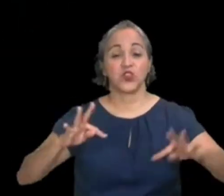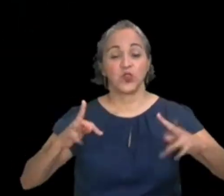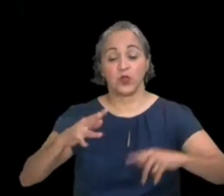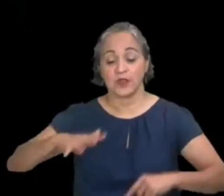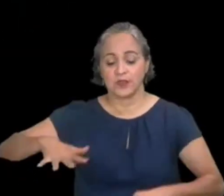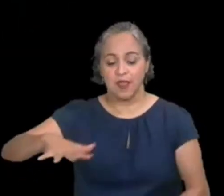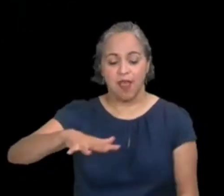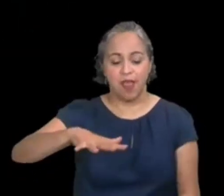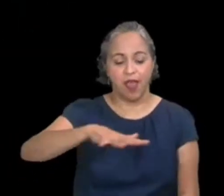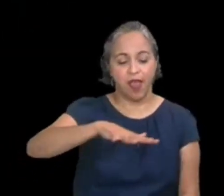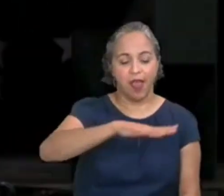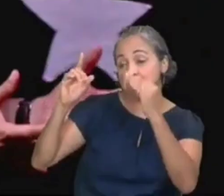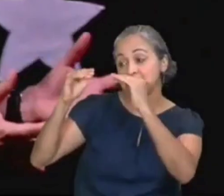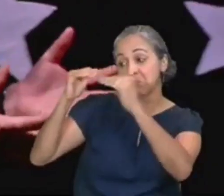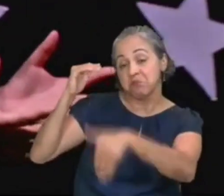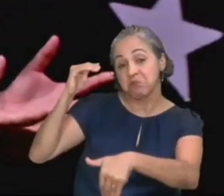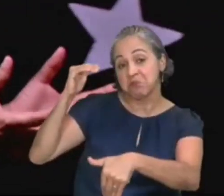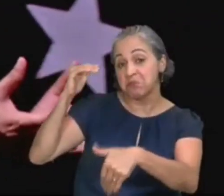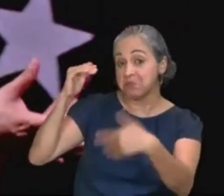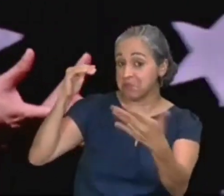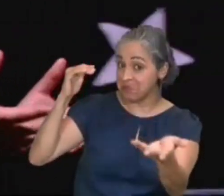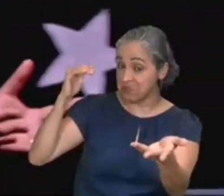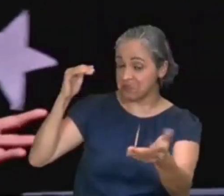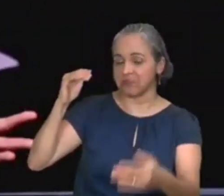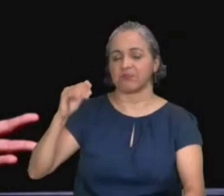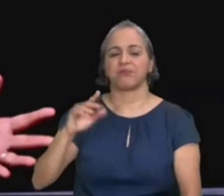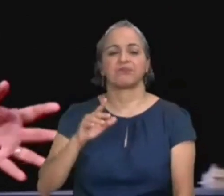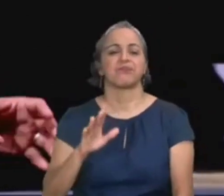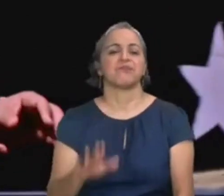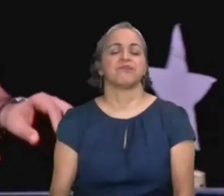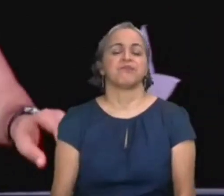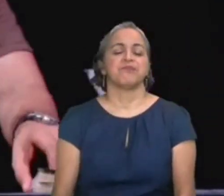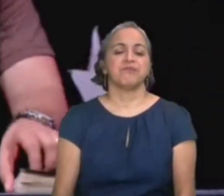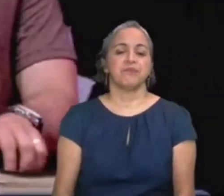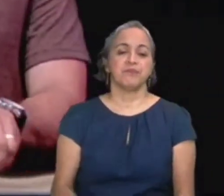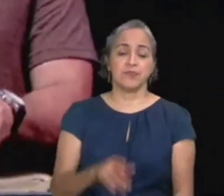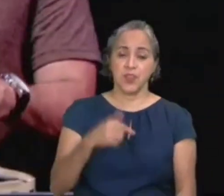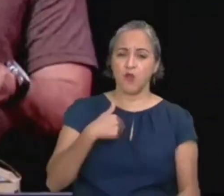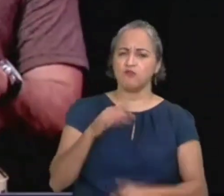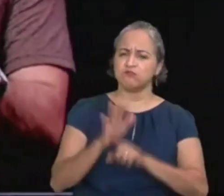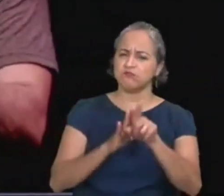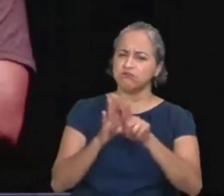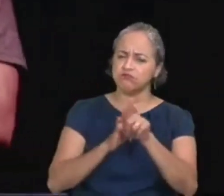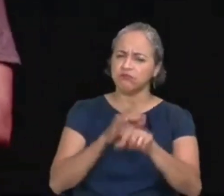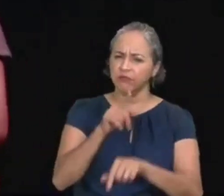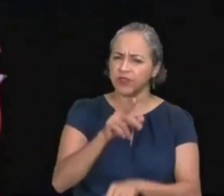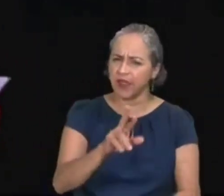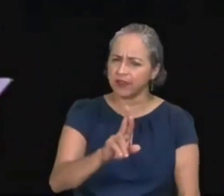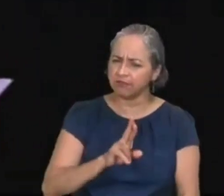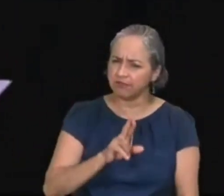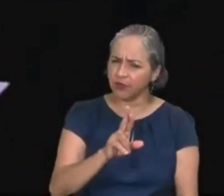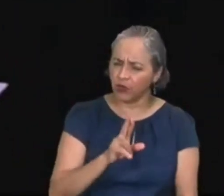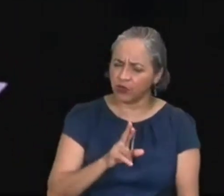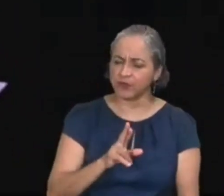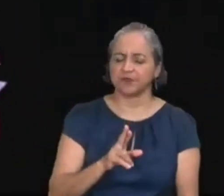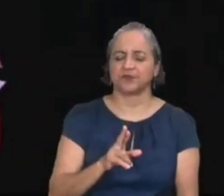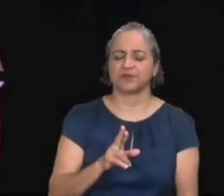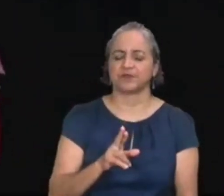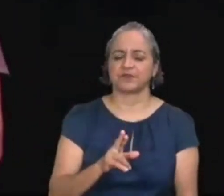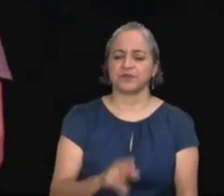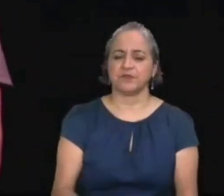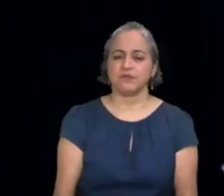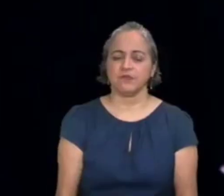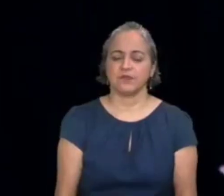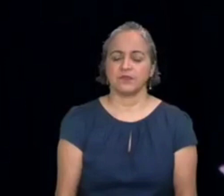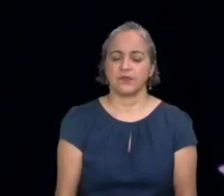áreas da sua vida. E as respostas destas perguntas, que são as perguntas mais importantes da sua vida,